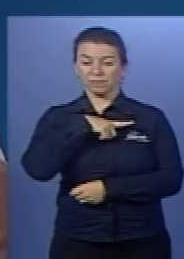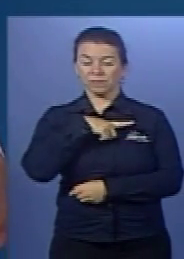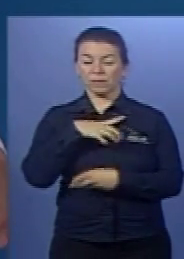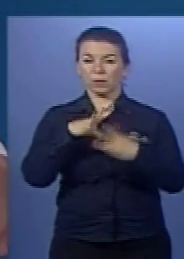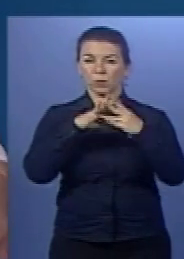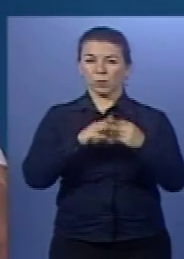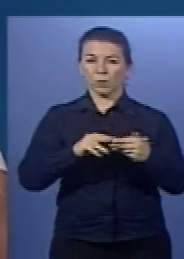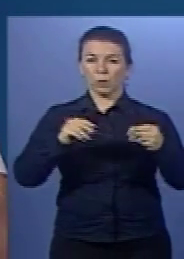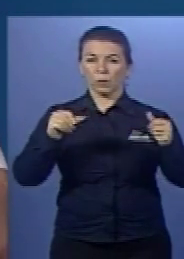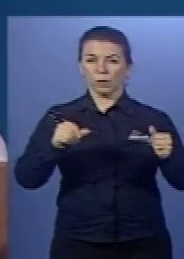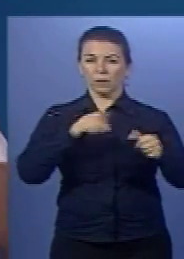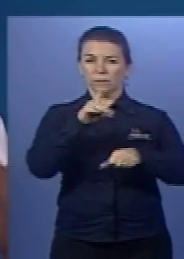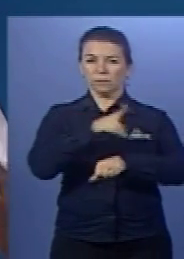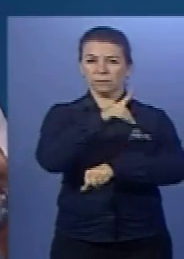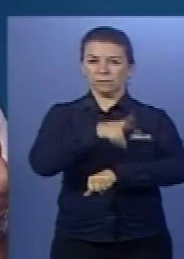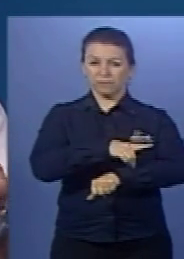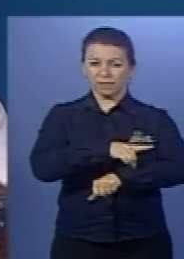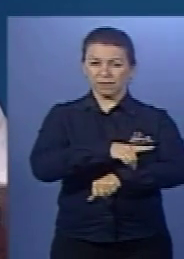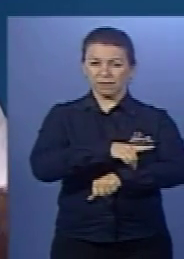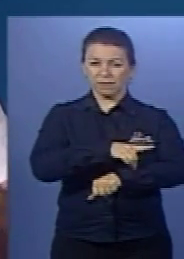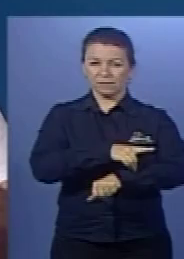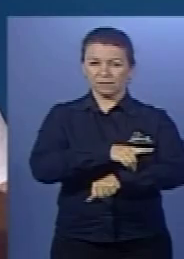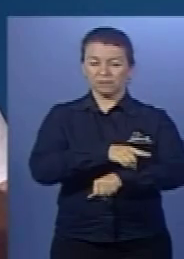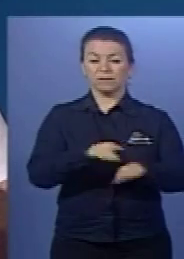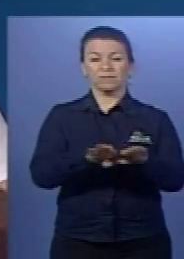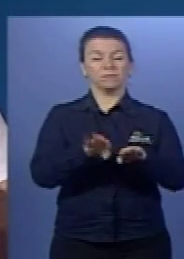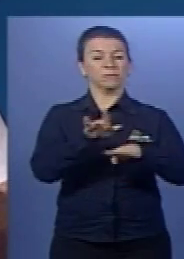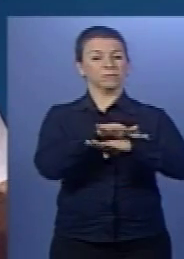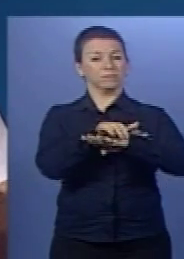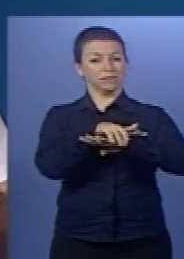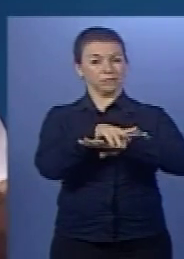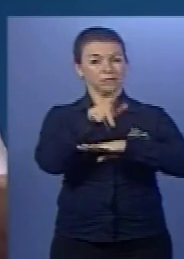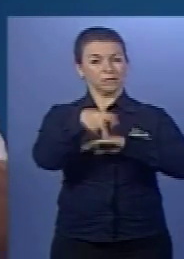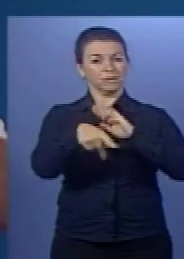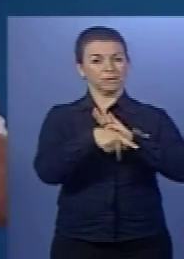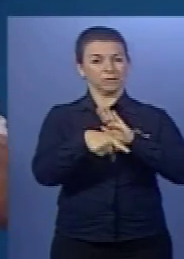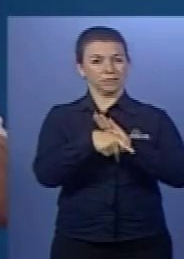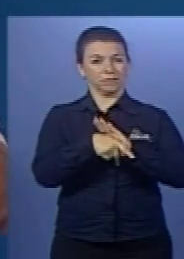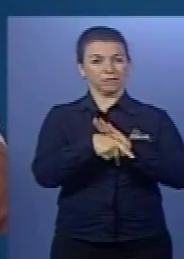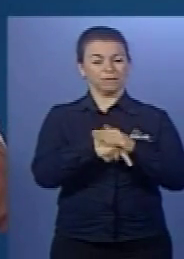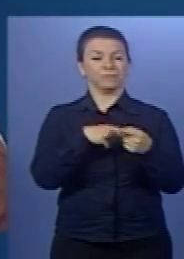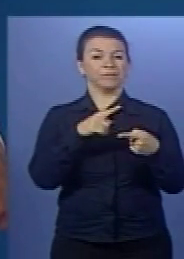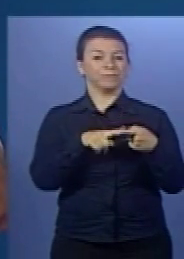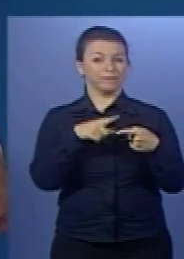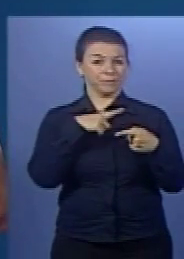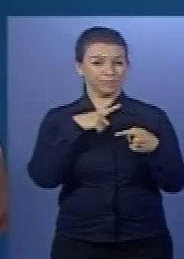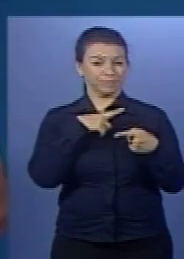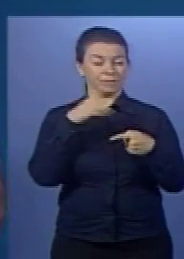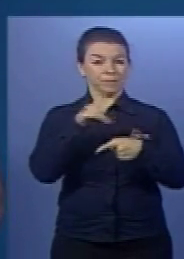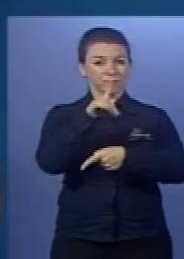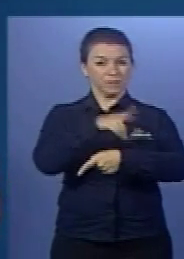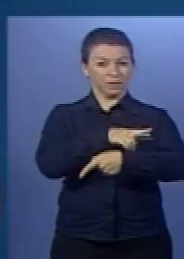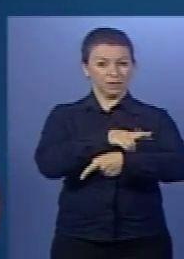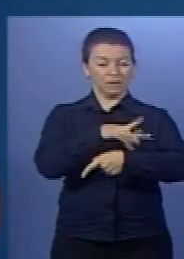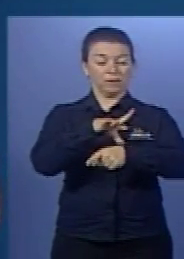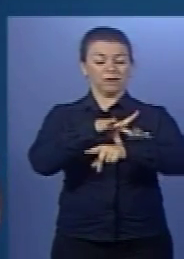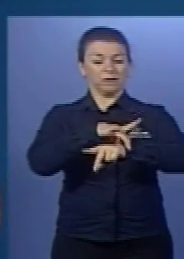para erradicar o mosquito da dengue e erradicar doenças em função disso. Então aí você entra com dengue,